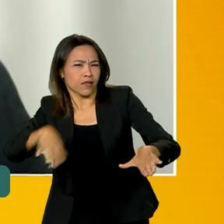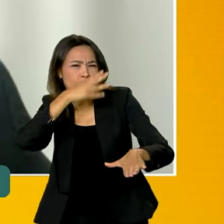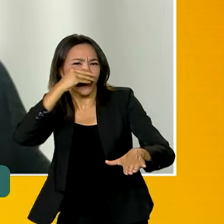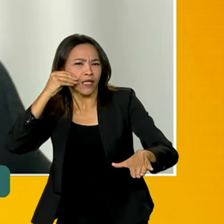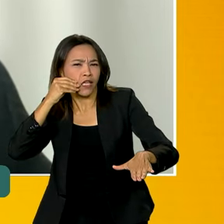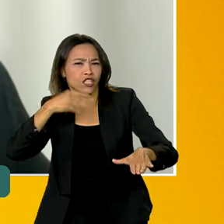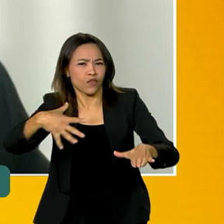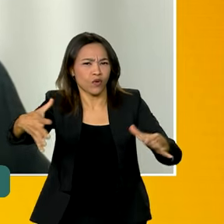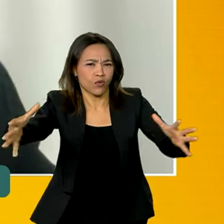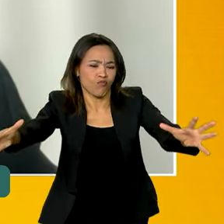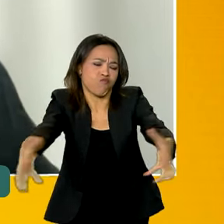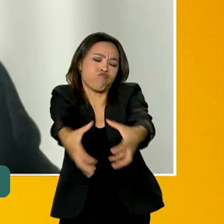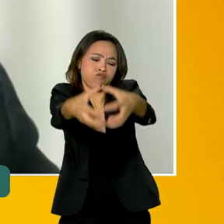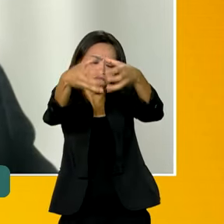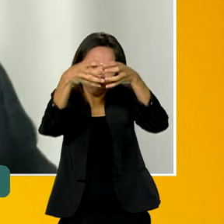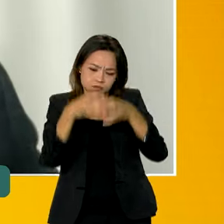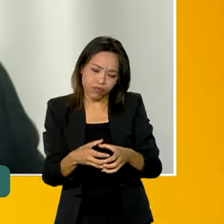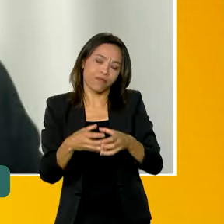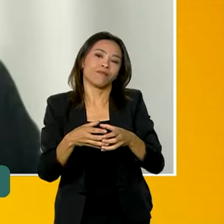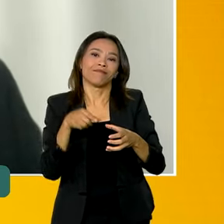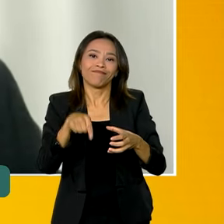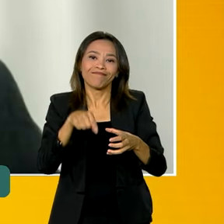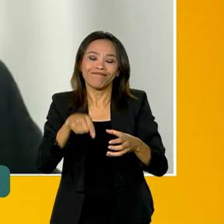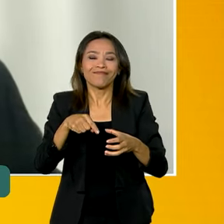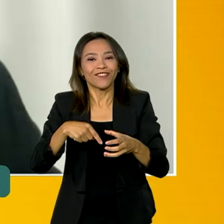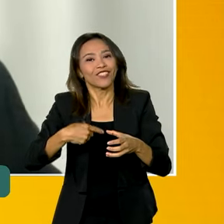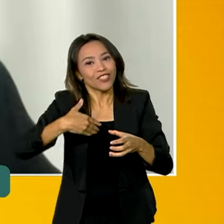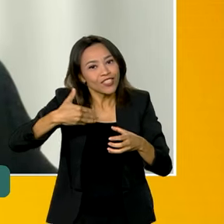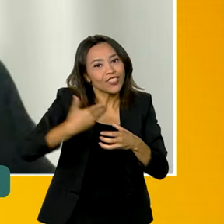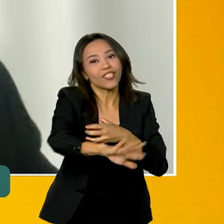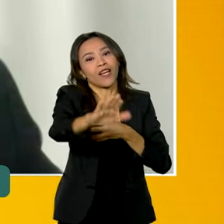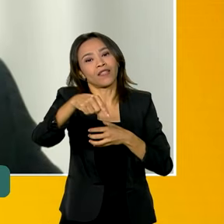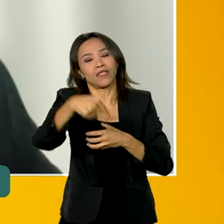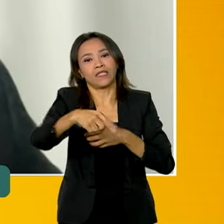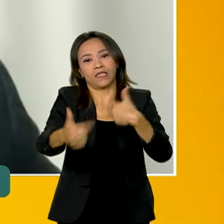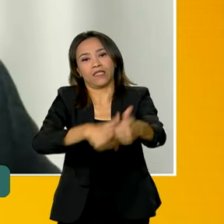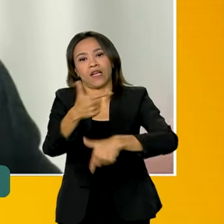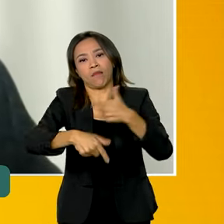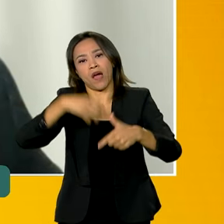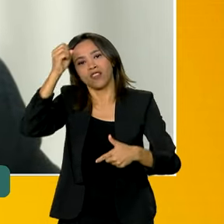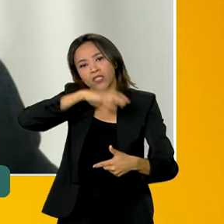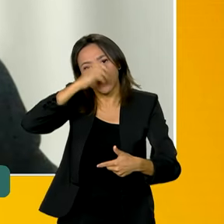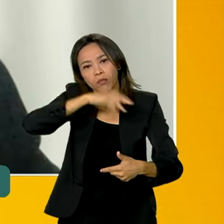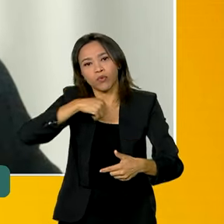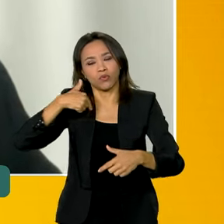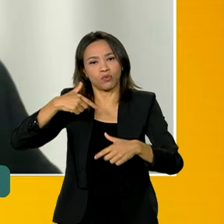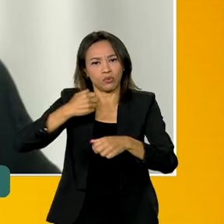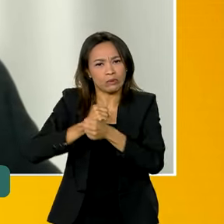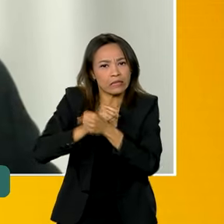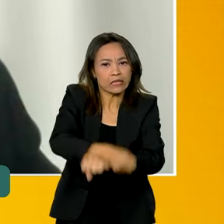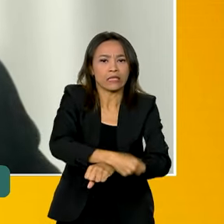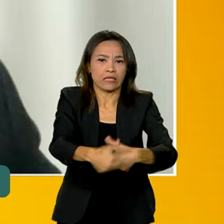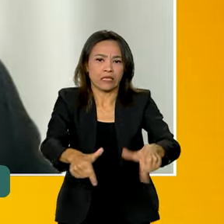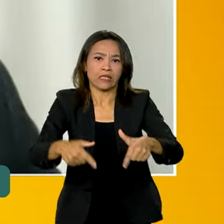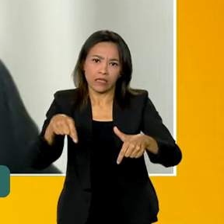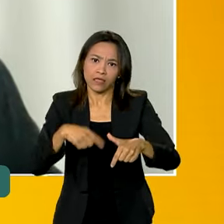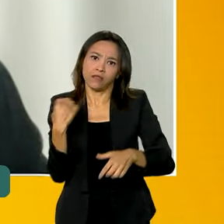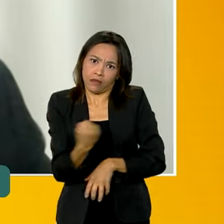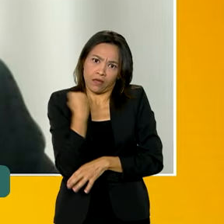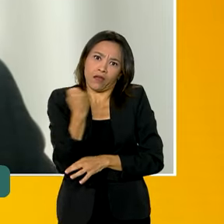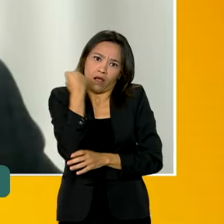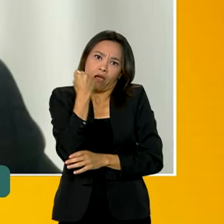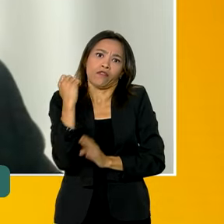em situação de trabalho infantil e retiradas dessa situação de exploração, é uma grave